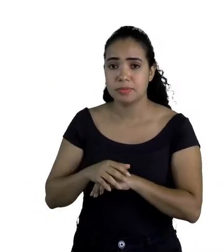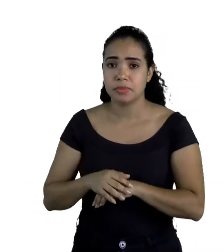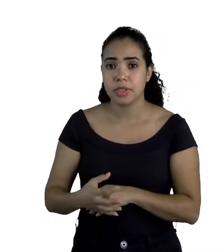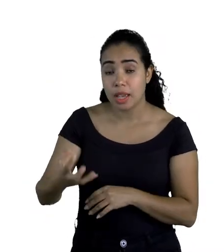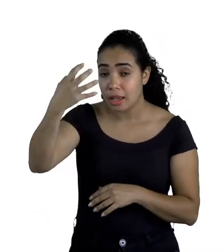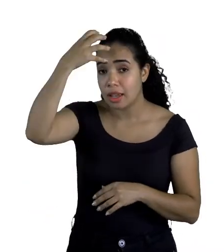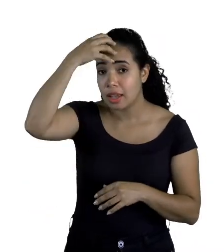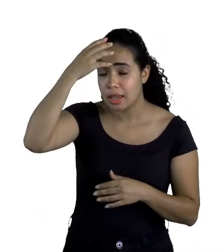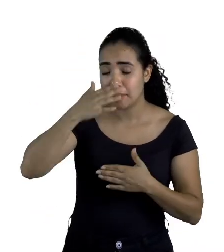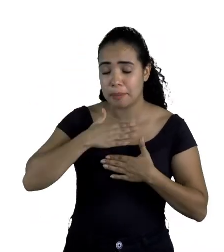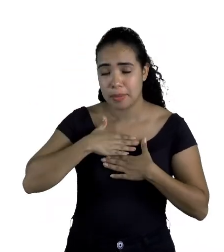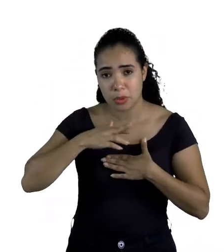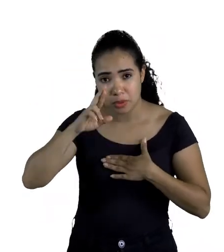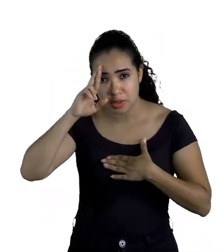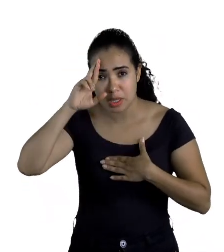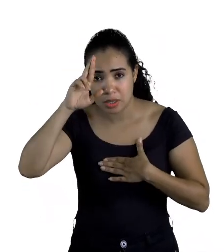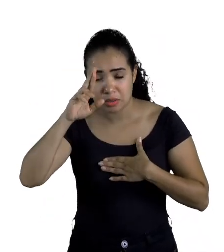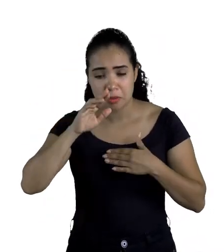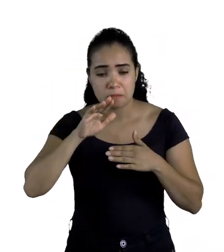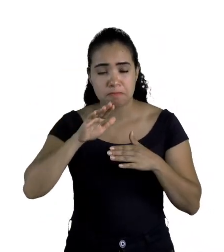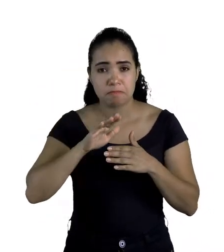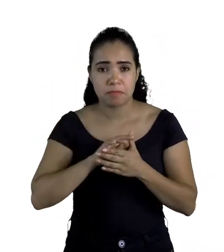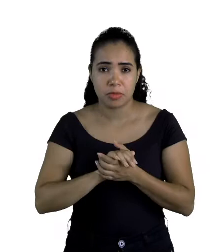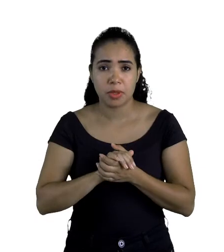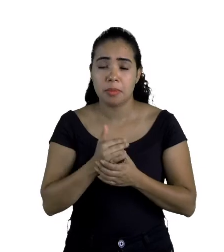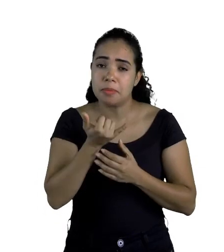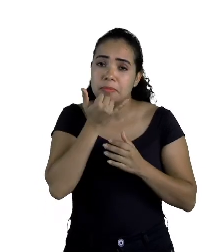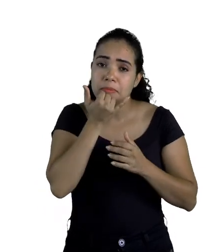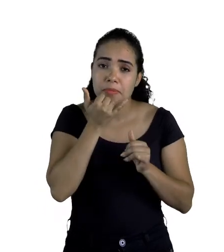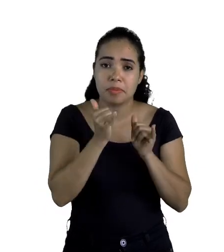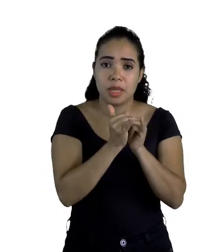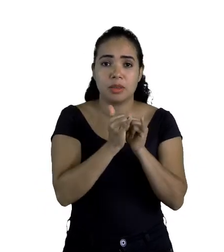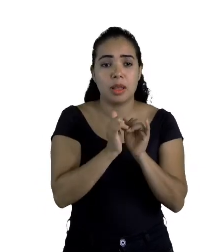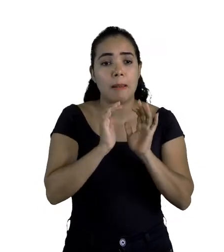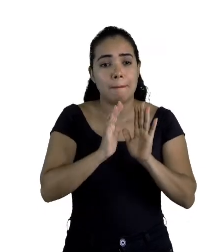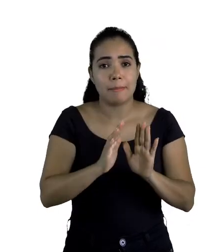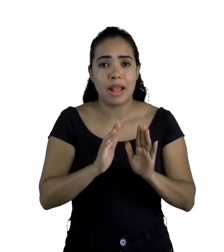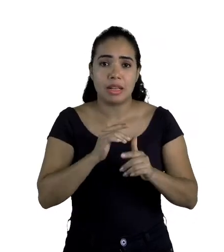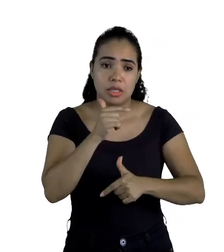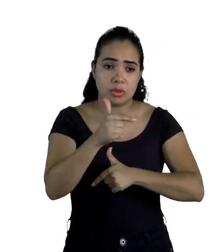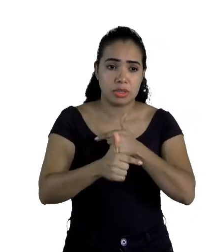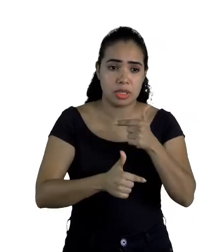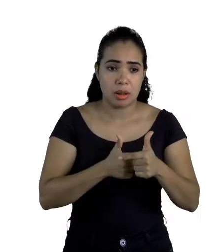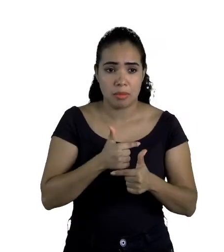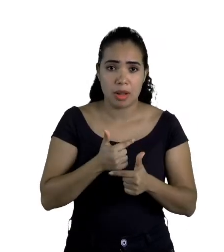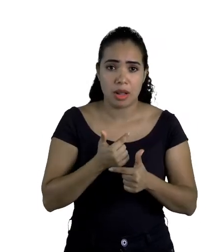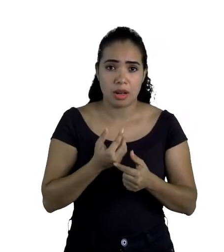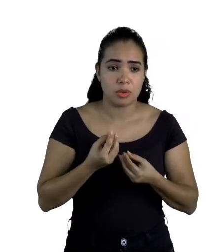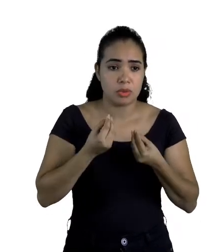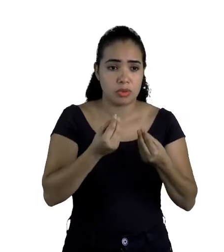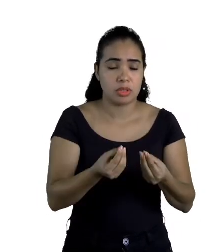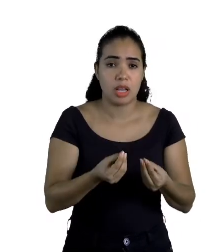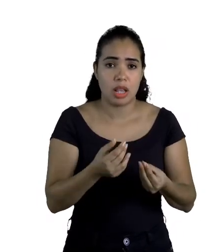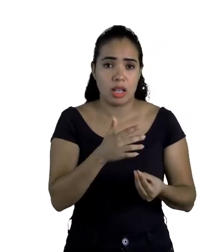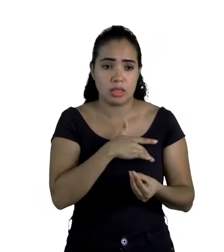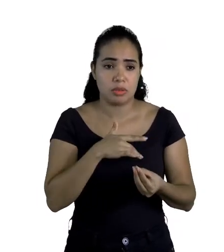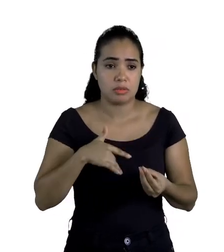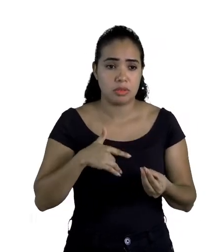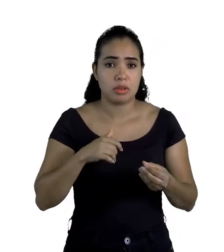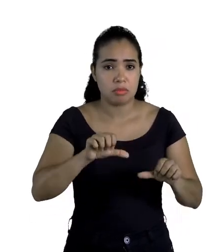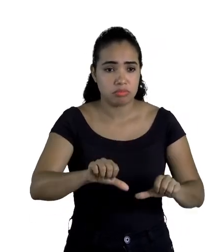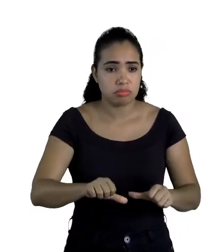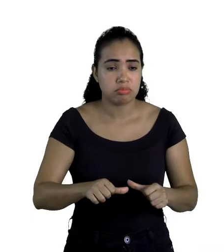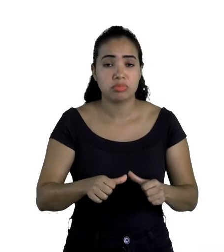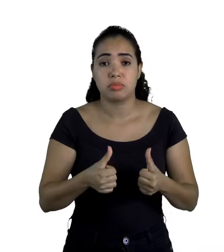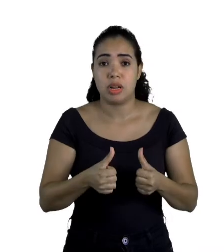Rei meu senhor, vossa majestade vai me perdoar, mas o trabalho que tive para lhe devolver a vida tem que ser